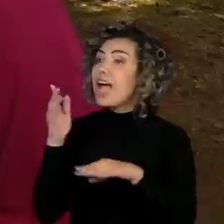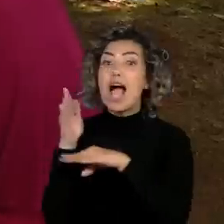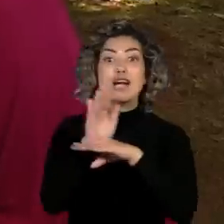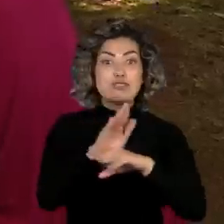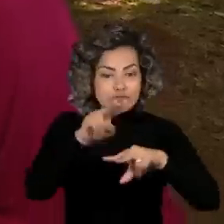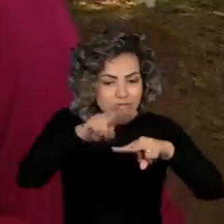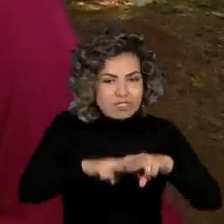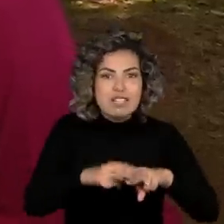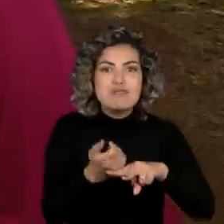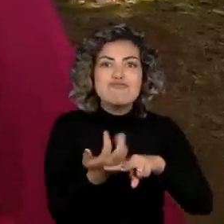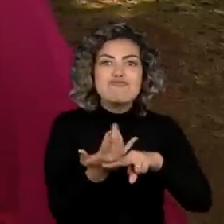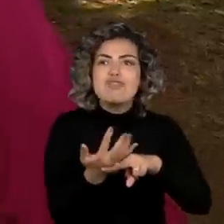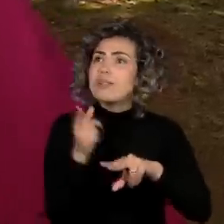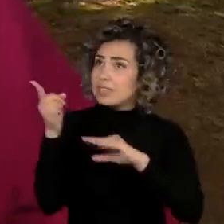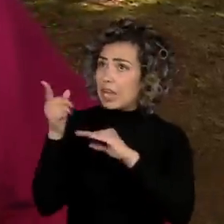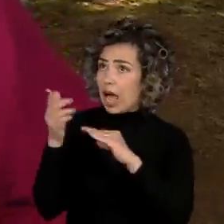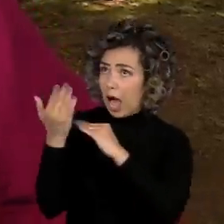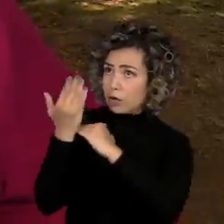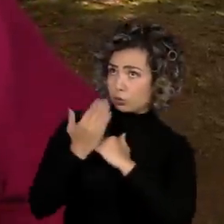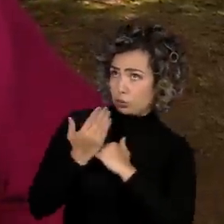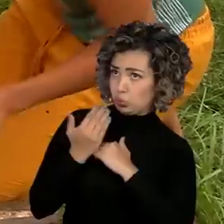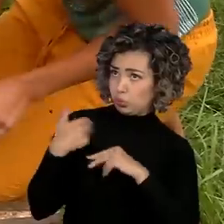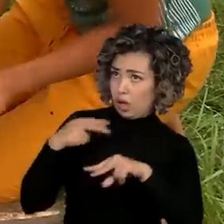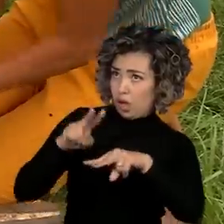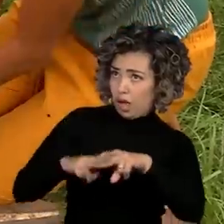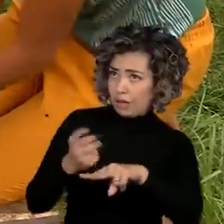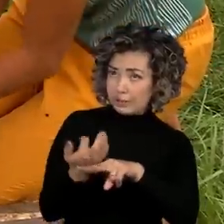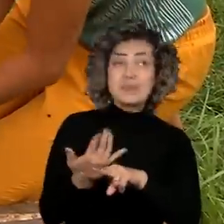Você vai ajudar a gente a acender essa fogueira? Sim.